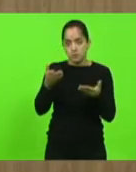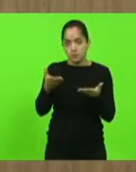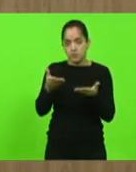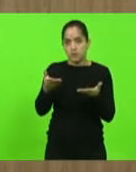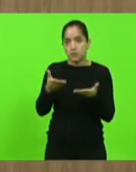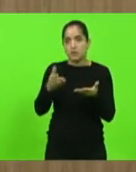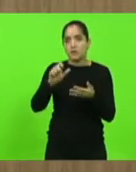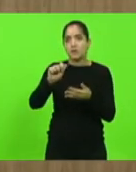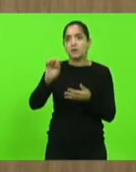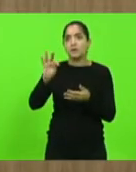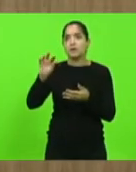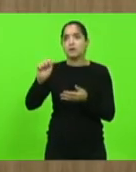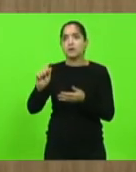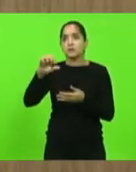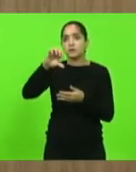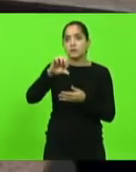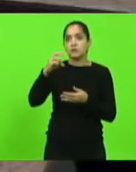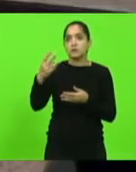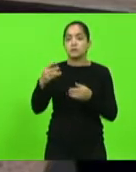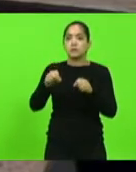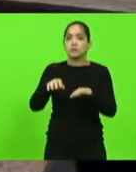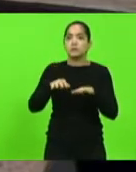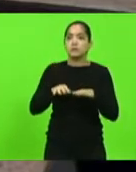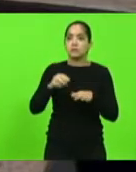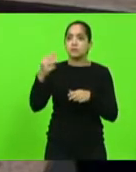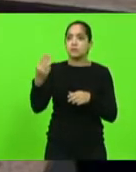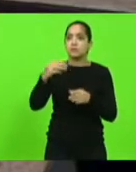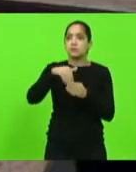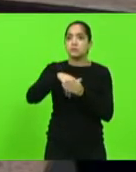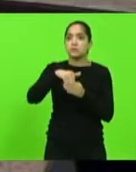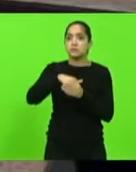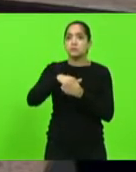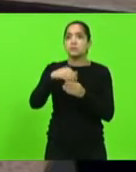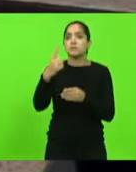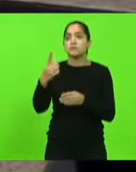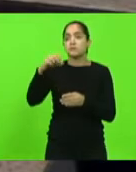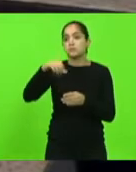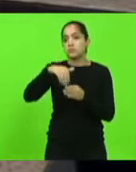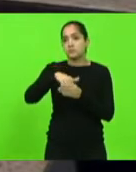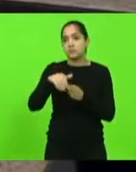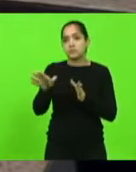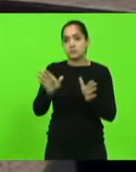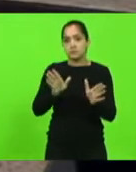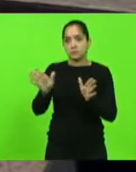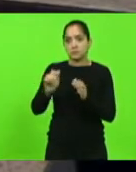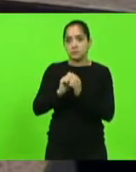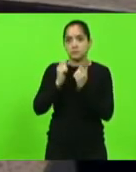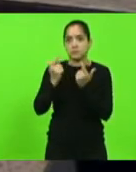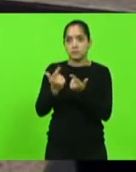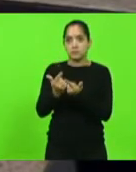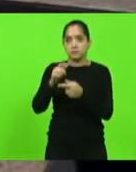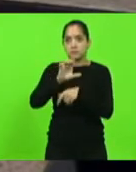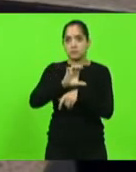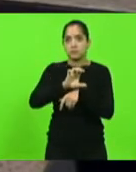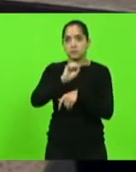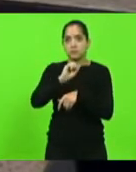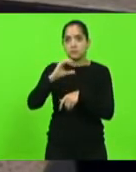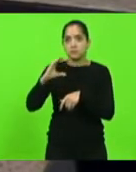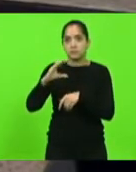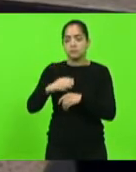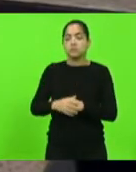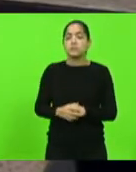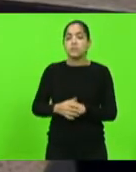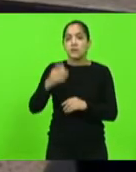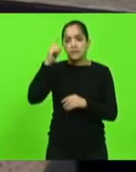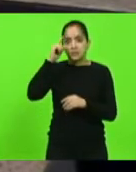Ata da 93ª sessão ordinária da 3ª sessão legislativa da 10ª na 1ª legislatura da Assembleia Legislativa do Estado de Santa Catarina,